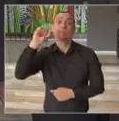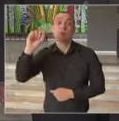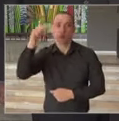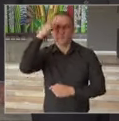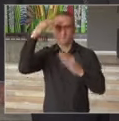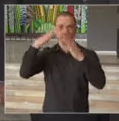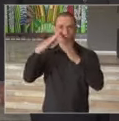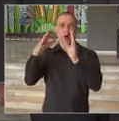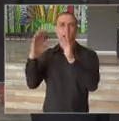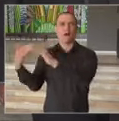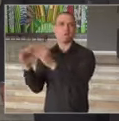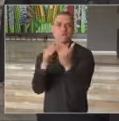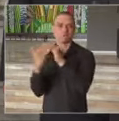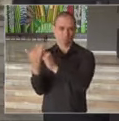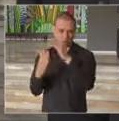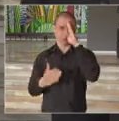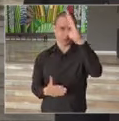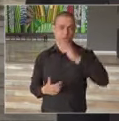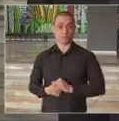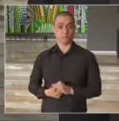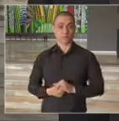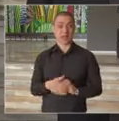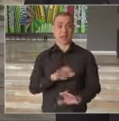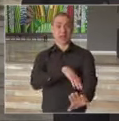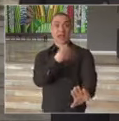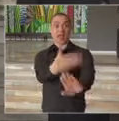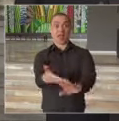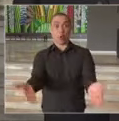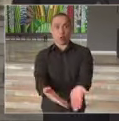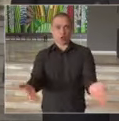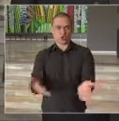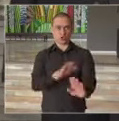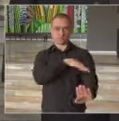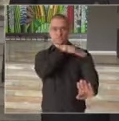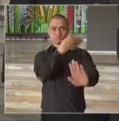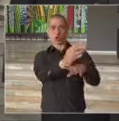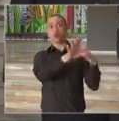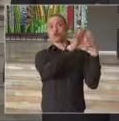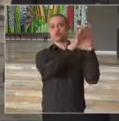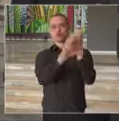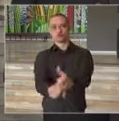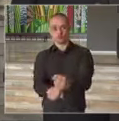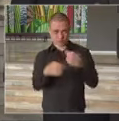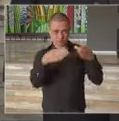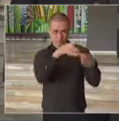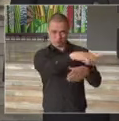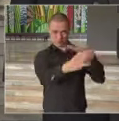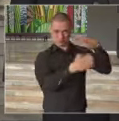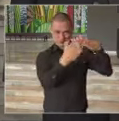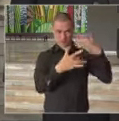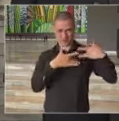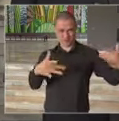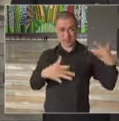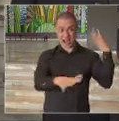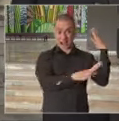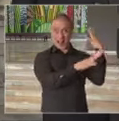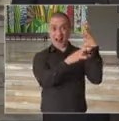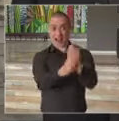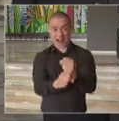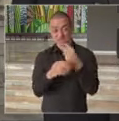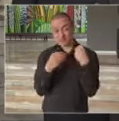em comunidades. Até hoje, até a data de hoje, o Comitê Empresarial Solidário já doou